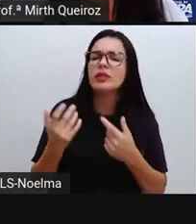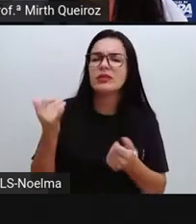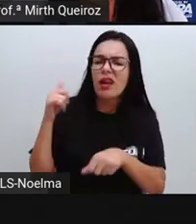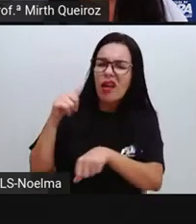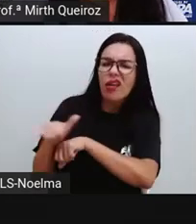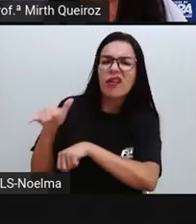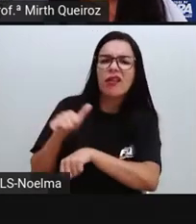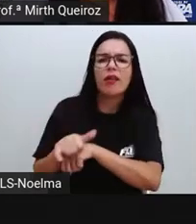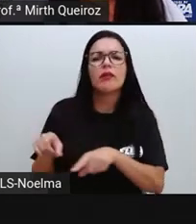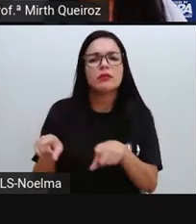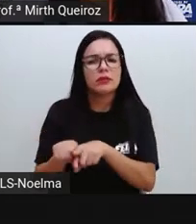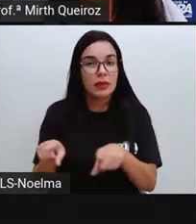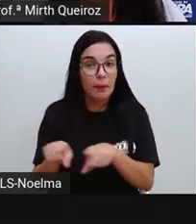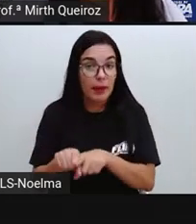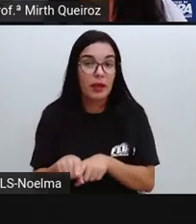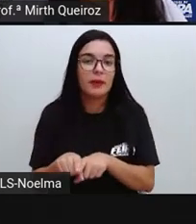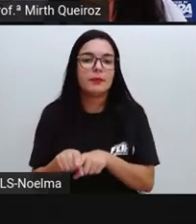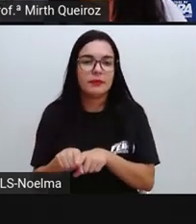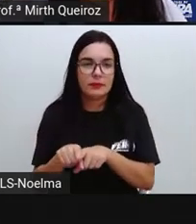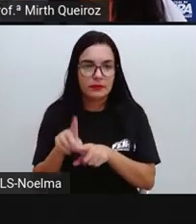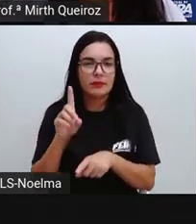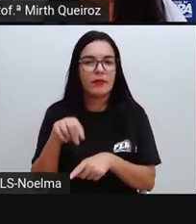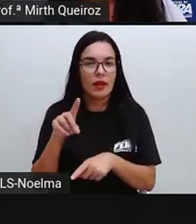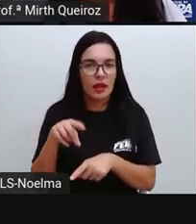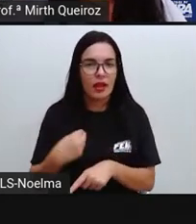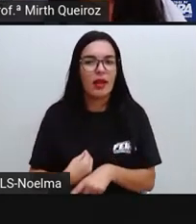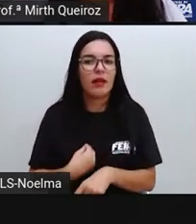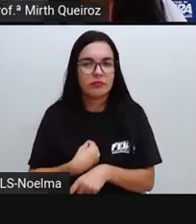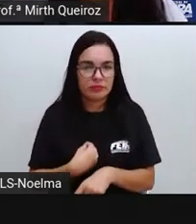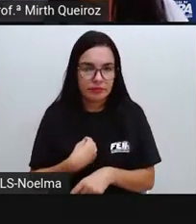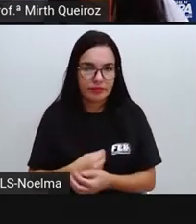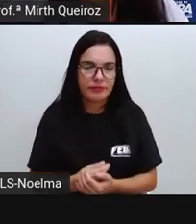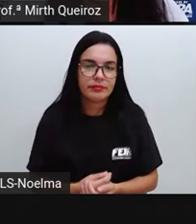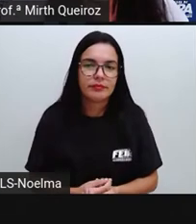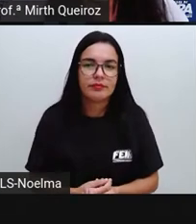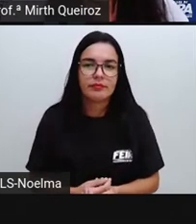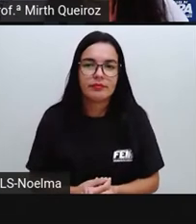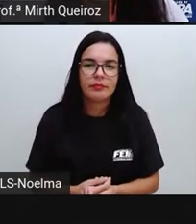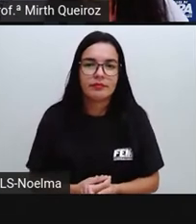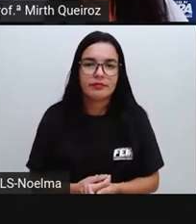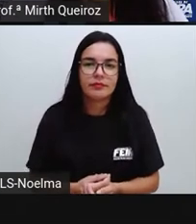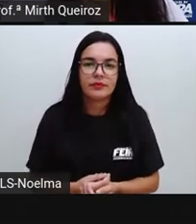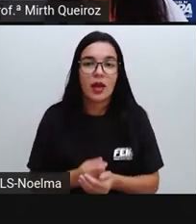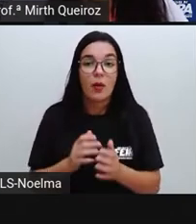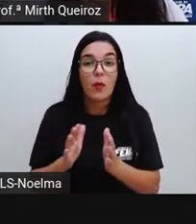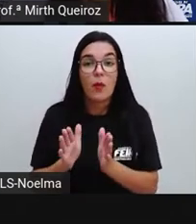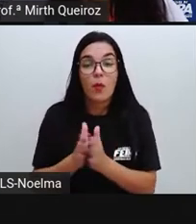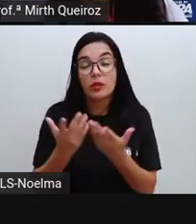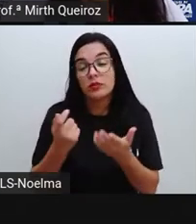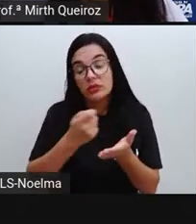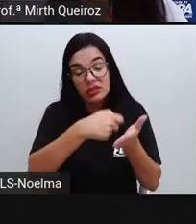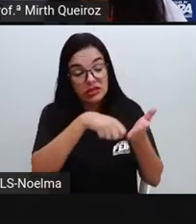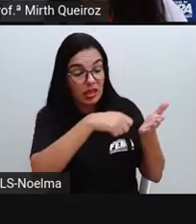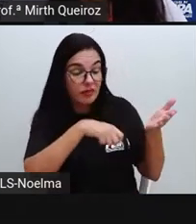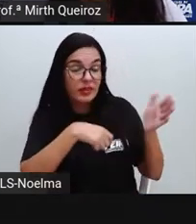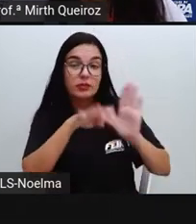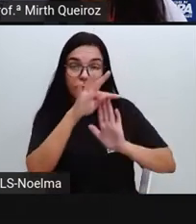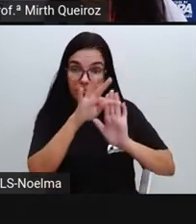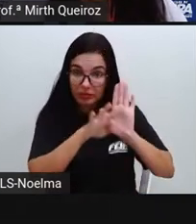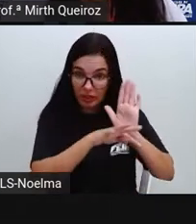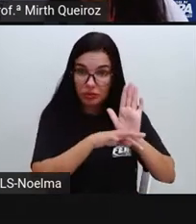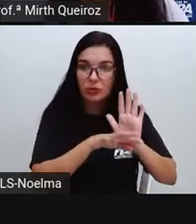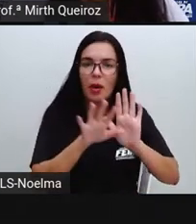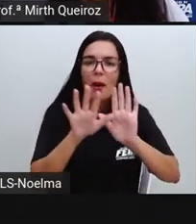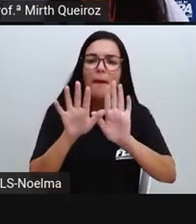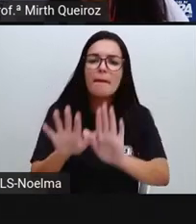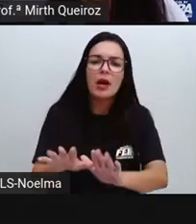e dos muitos enganos que às vezes a gente comete aí é quando nós estamos redigindo, escrevendo aí um